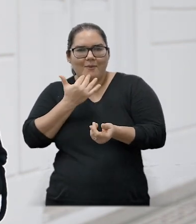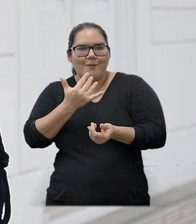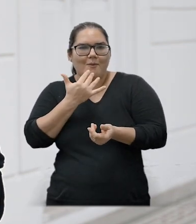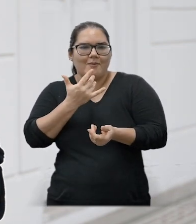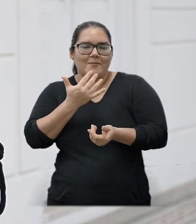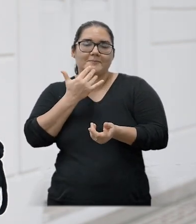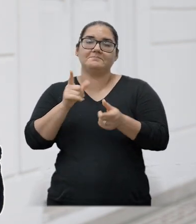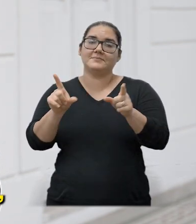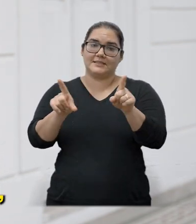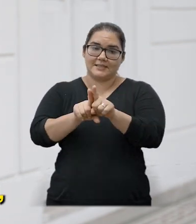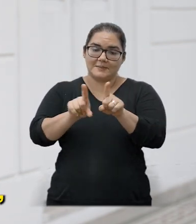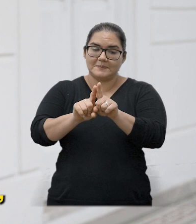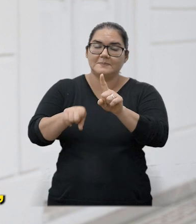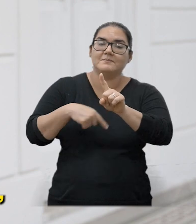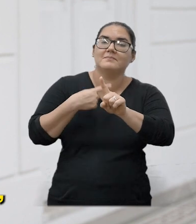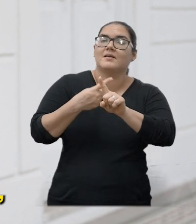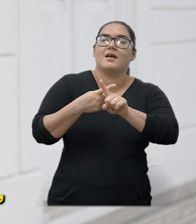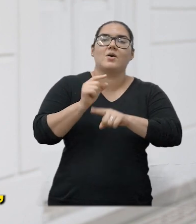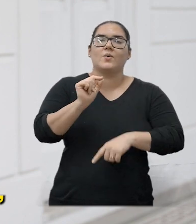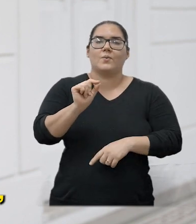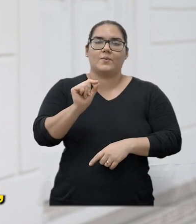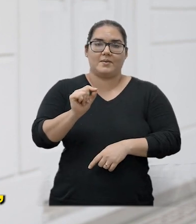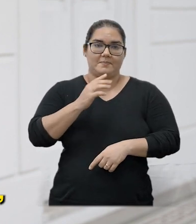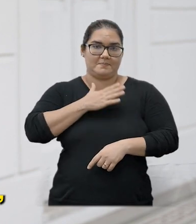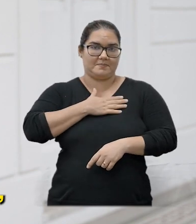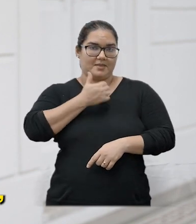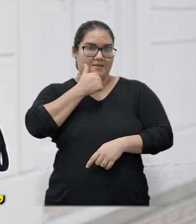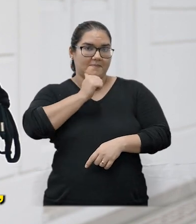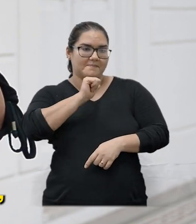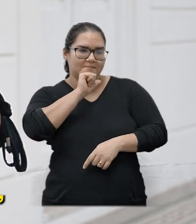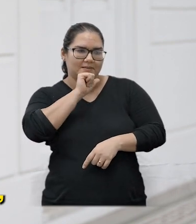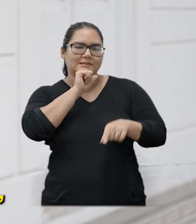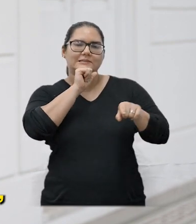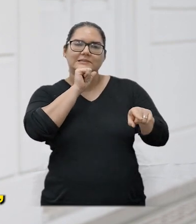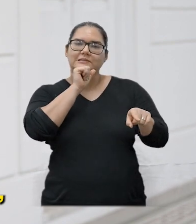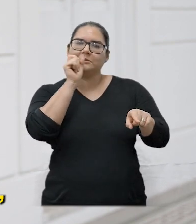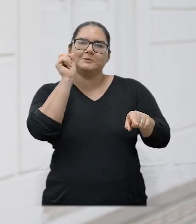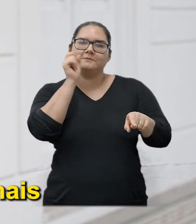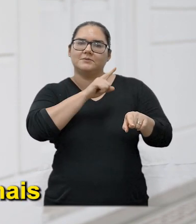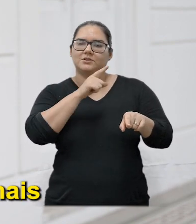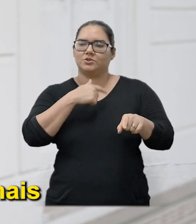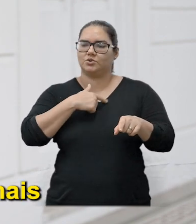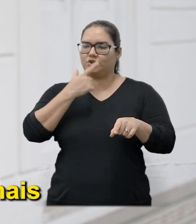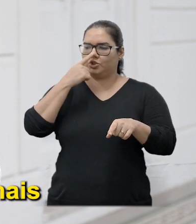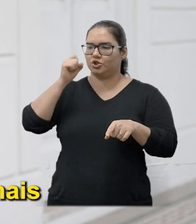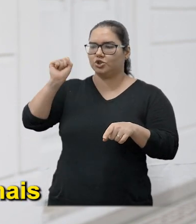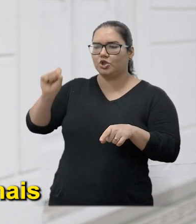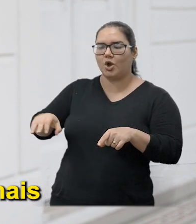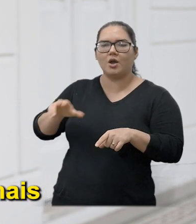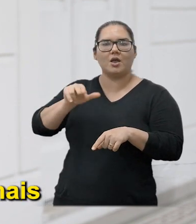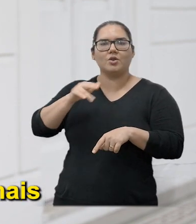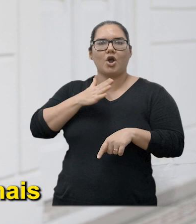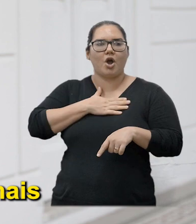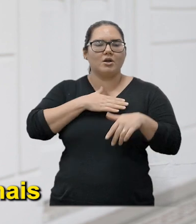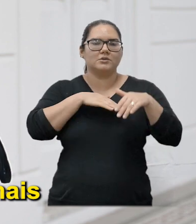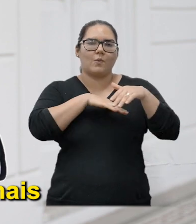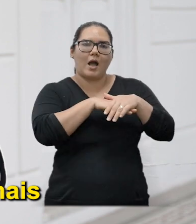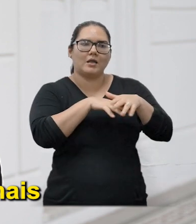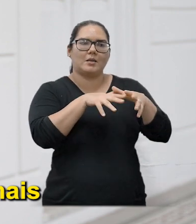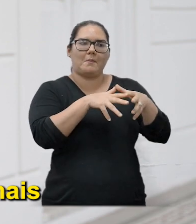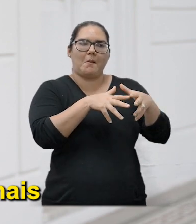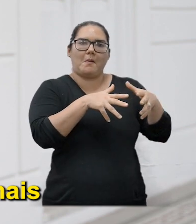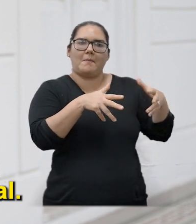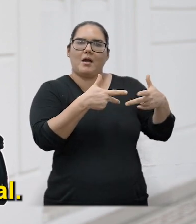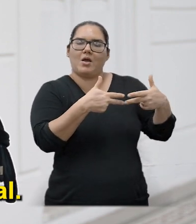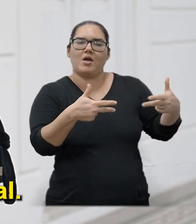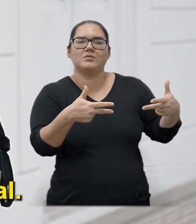De minha mãe Ter muita dificuldade De jogar Coisas fora A meia deve ter ficado Esquecida Tempo